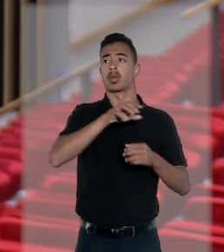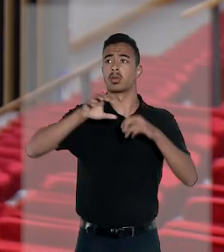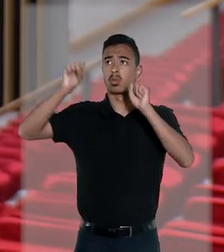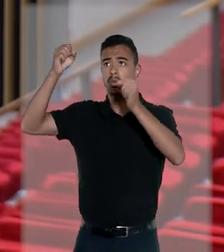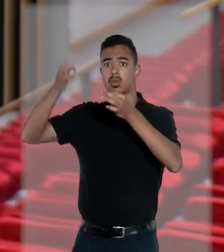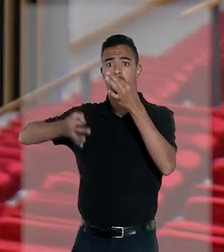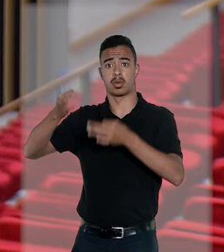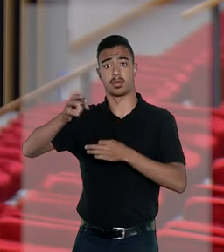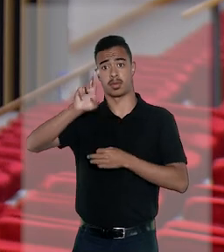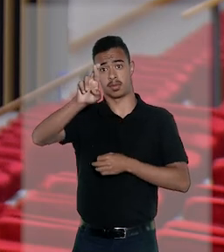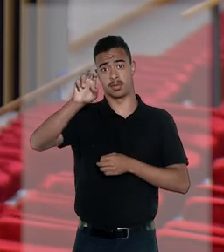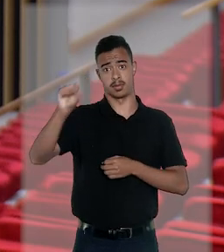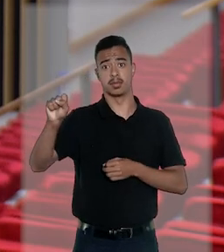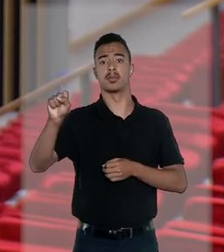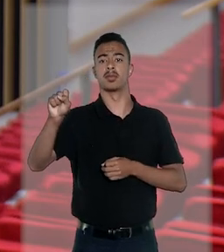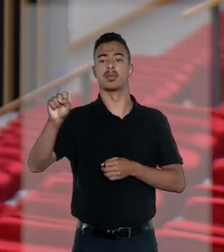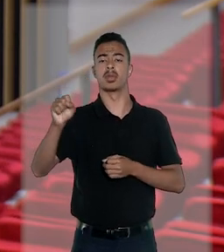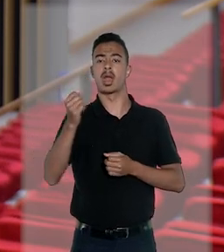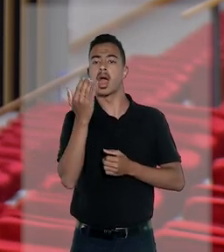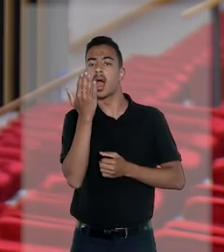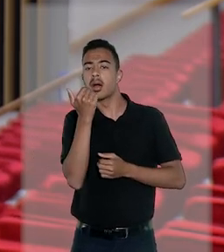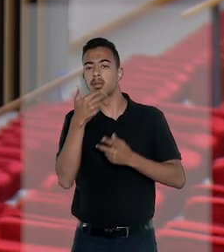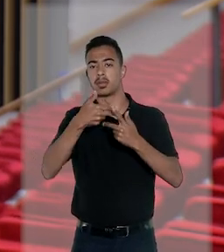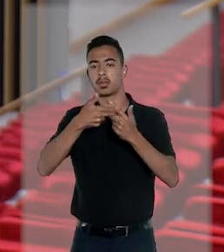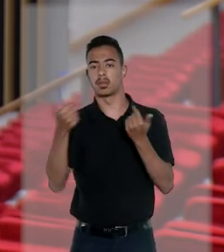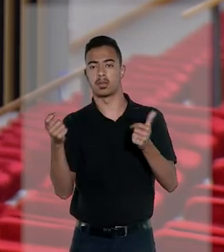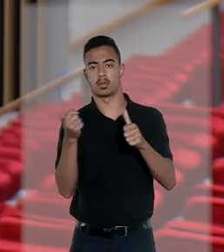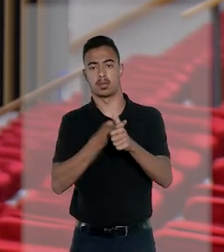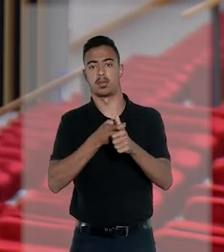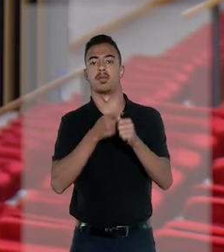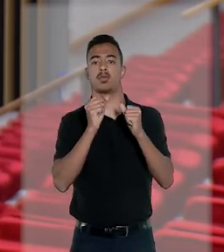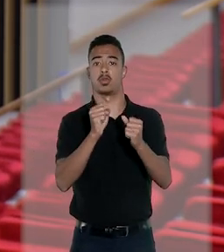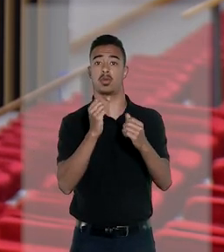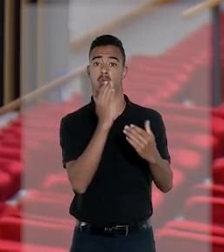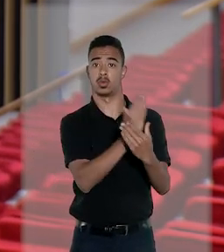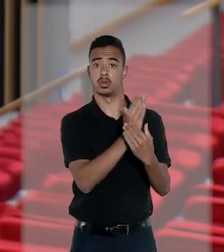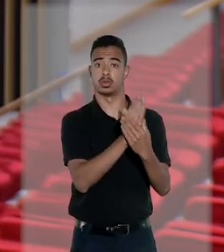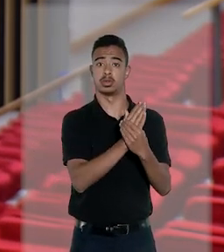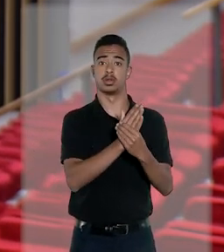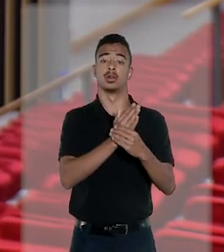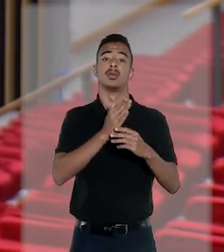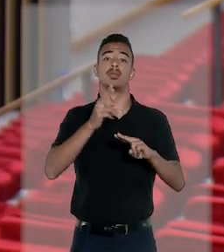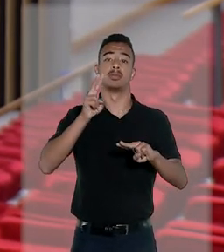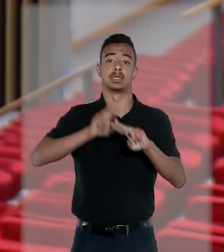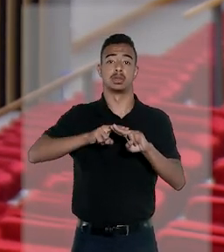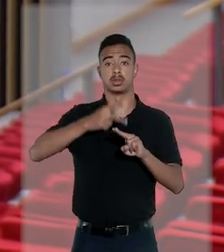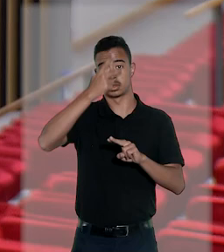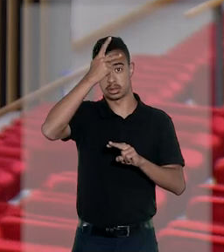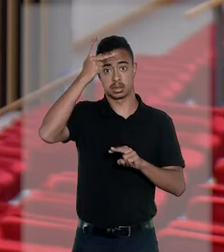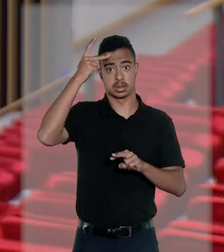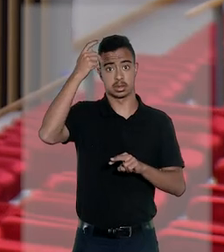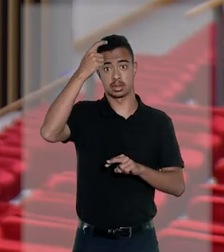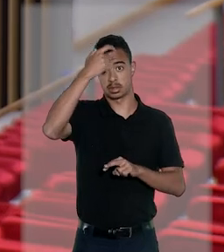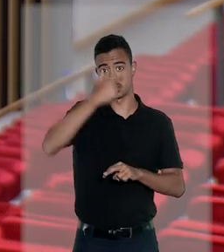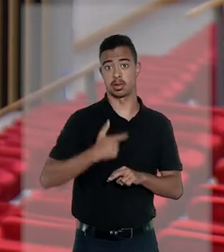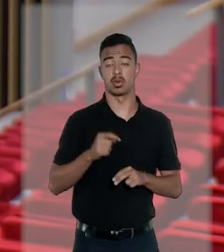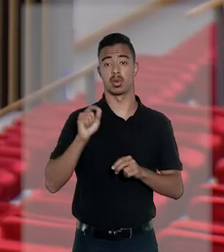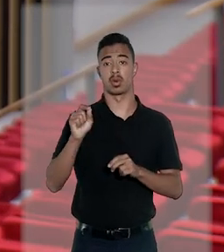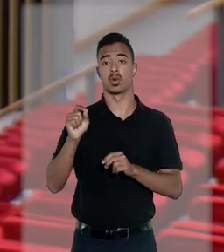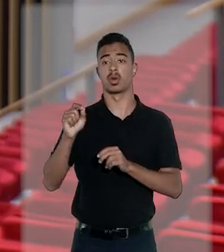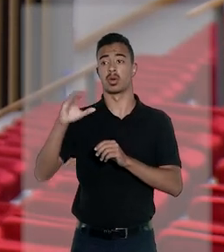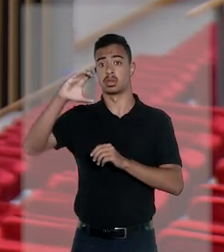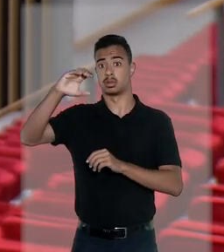do Rio Grande do Sul concluir que a execução de alimentos indenizatórios pode ser processada pelo rito da prisão civil sob o